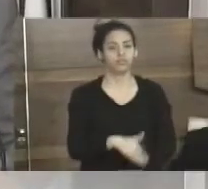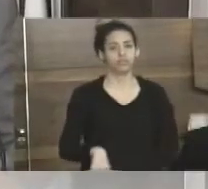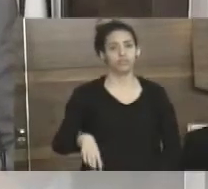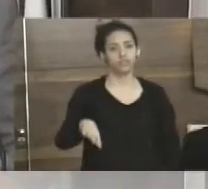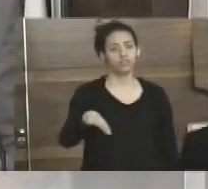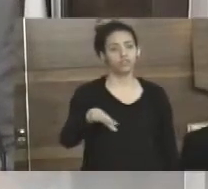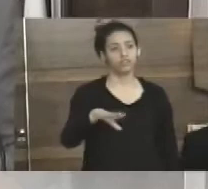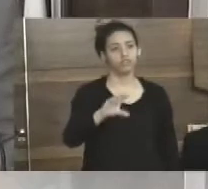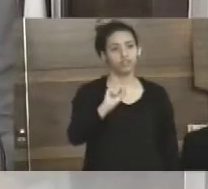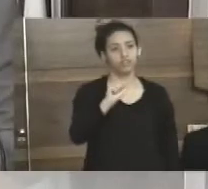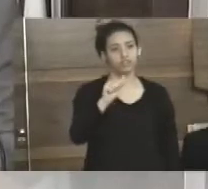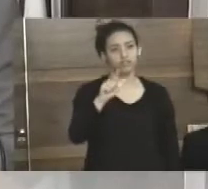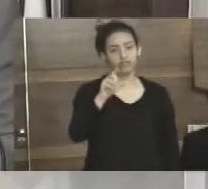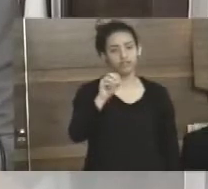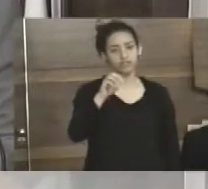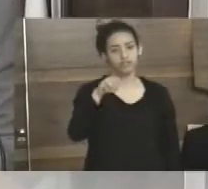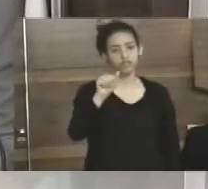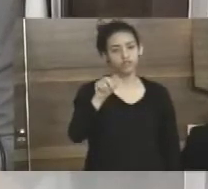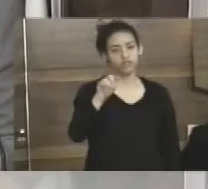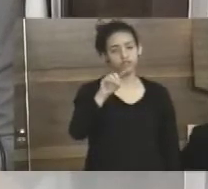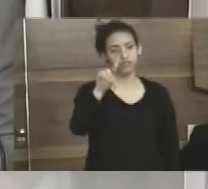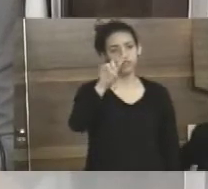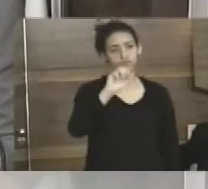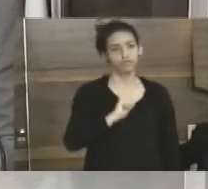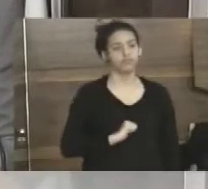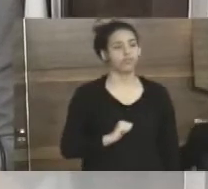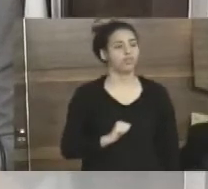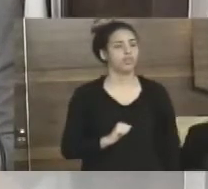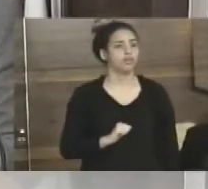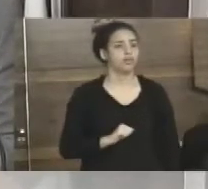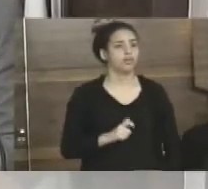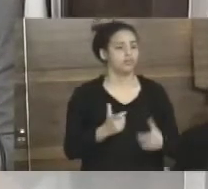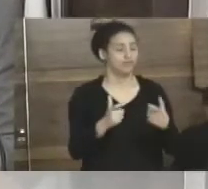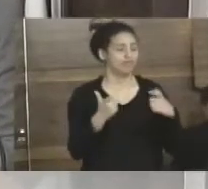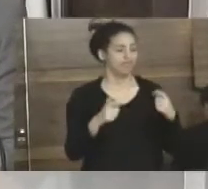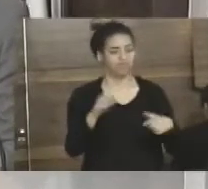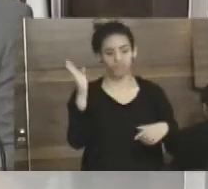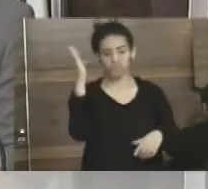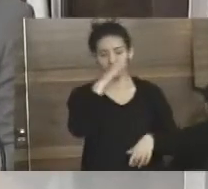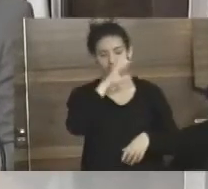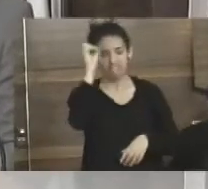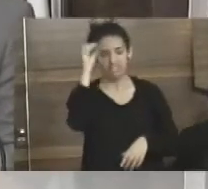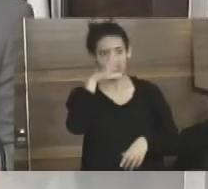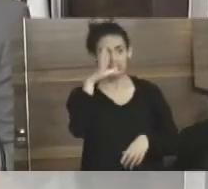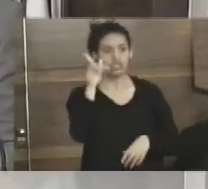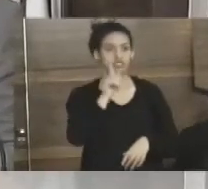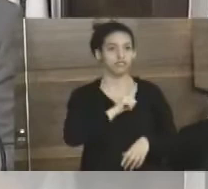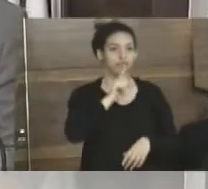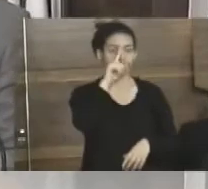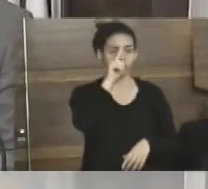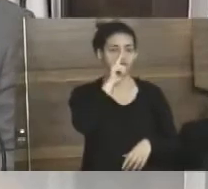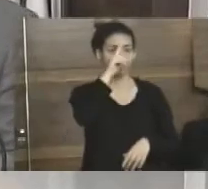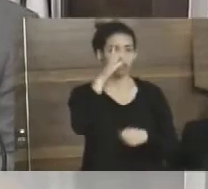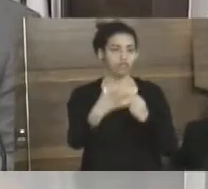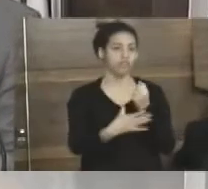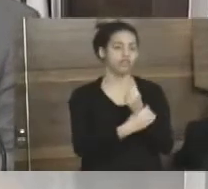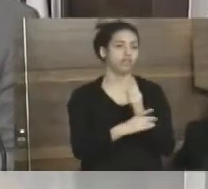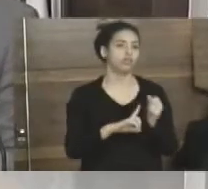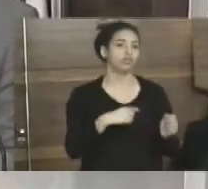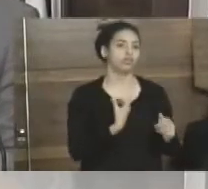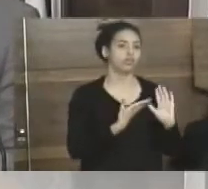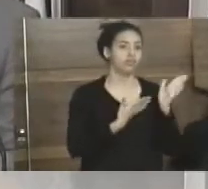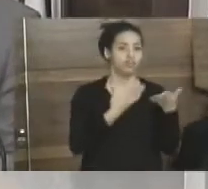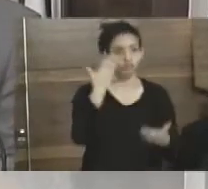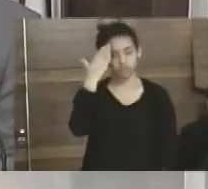Travessa Salomão, fica lá no Parque Belém. Faz necessário, em vista do local, encontra-se mal iluminado, colocando em risco a segurança dos moradores. A gente já sabe que a segurança